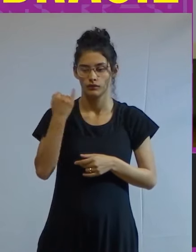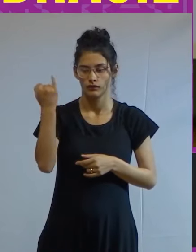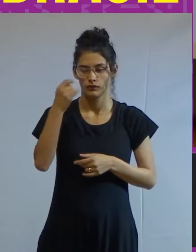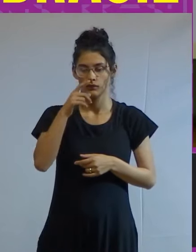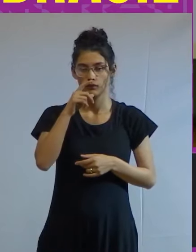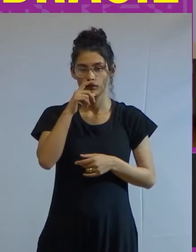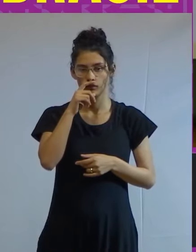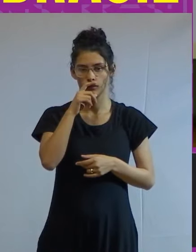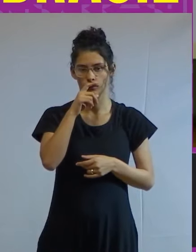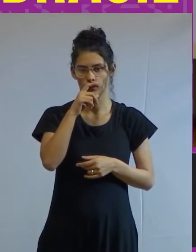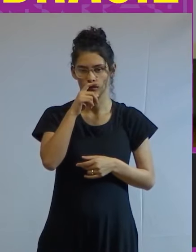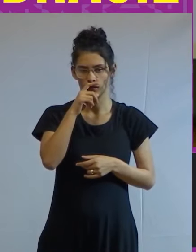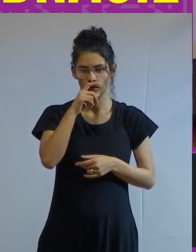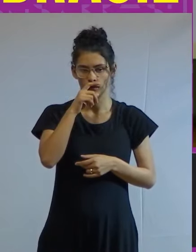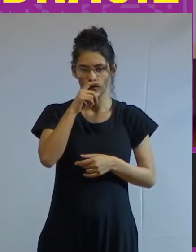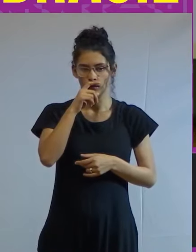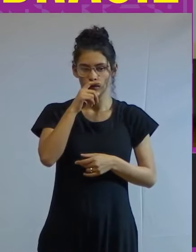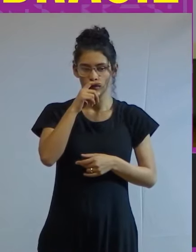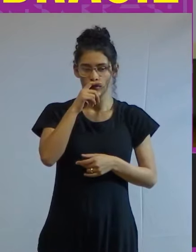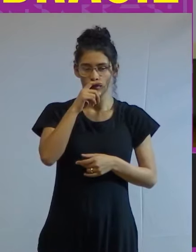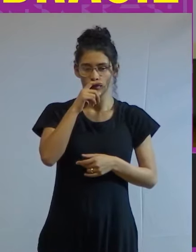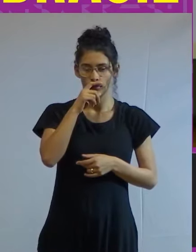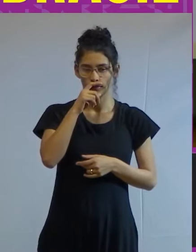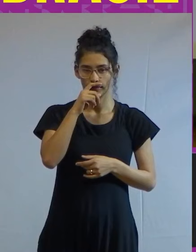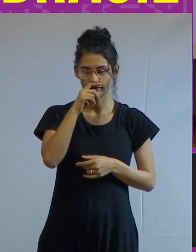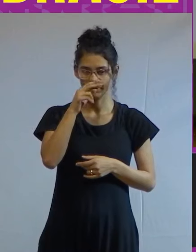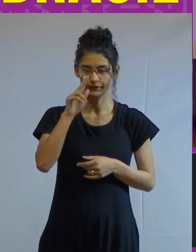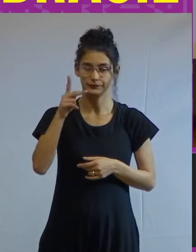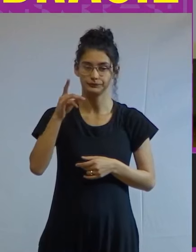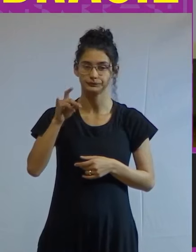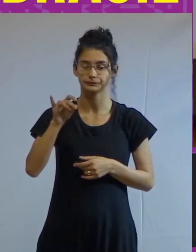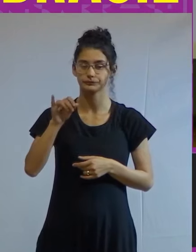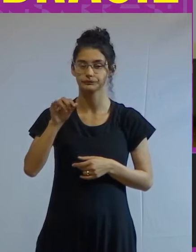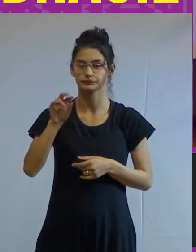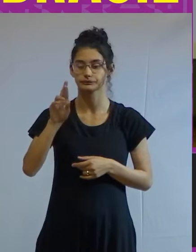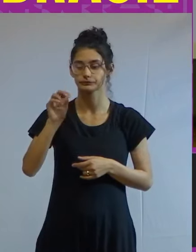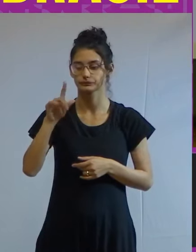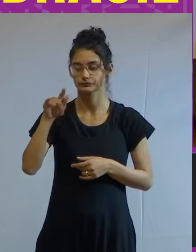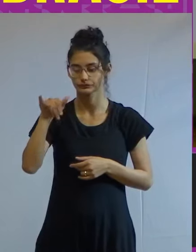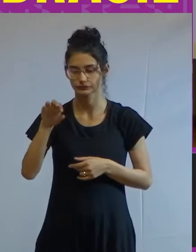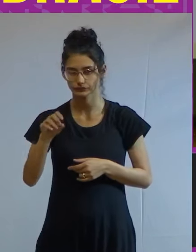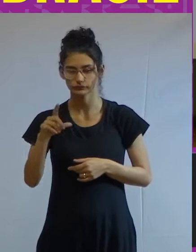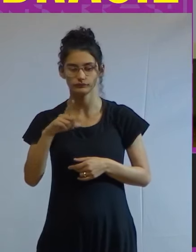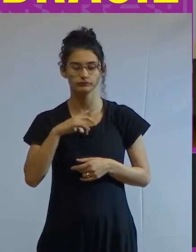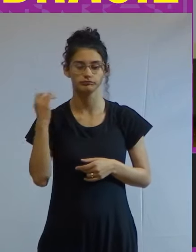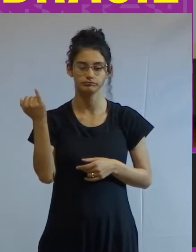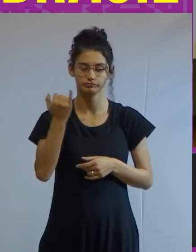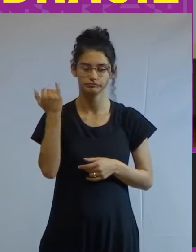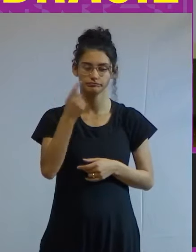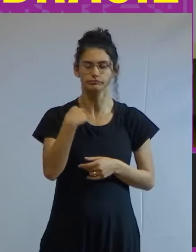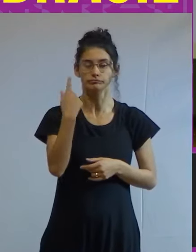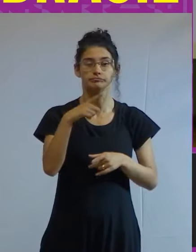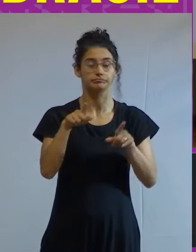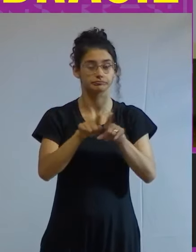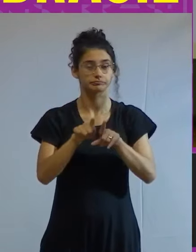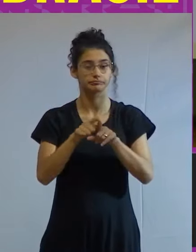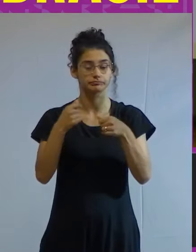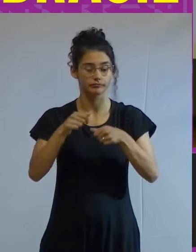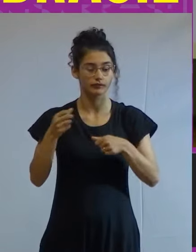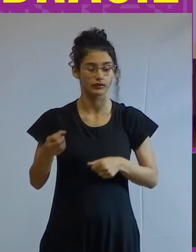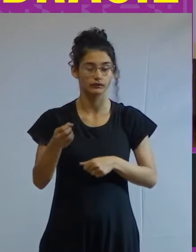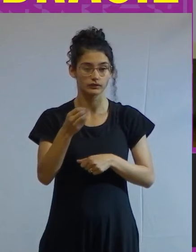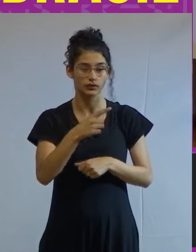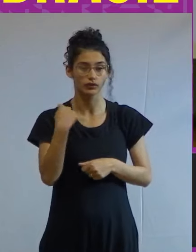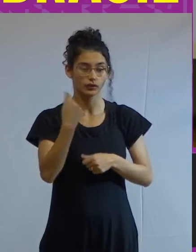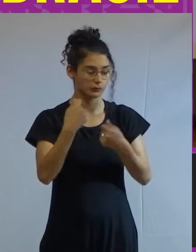que é o hidrogênio nós temos uma posição essencial no hidrogênio e nós dependemos de inovação